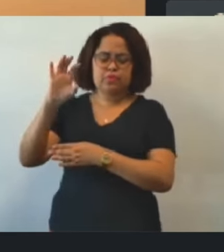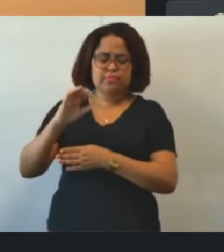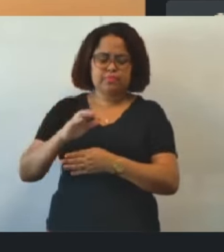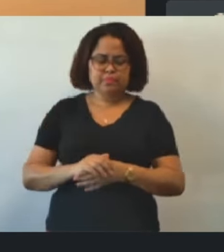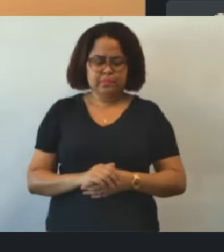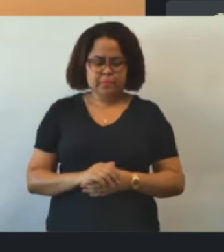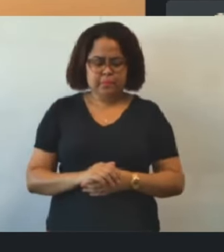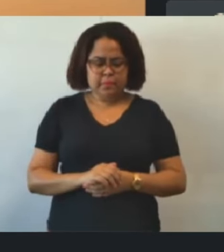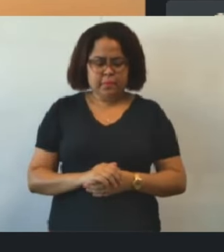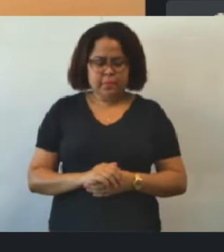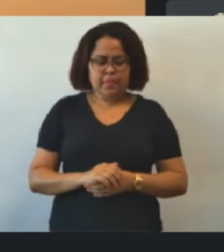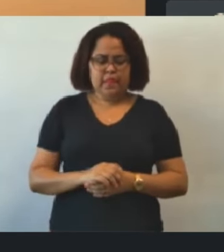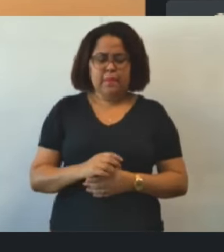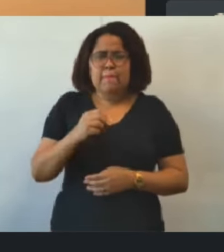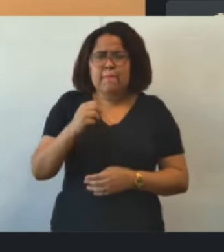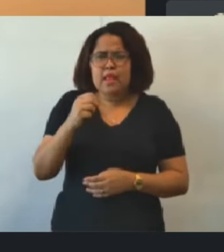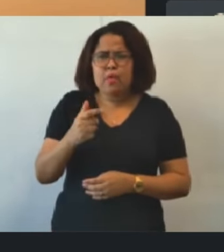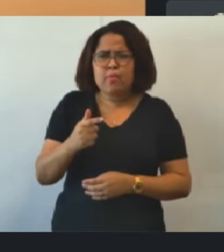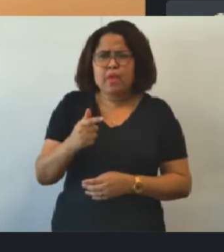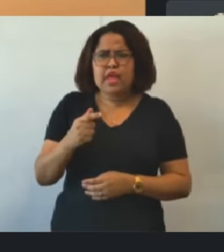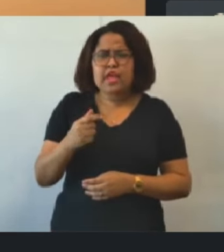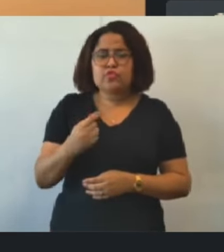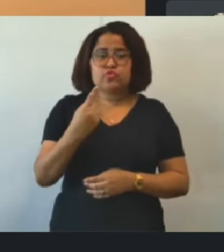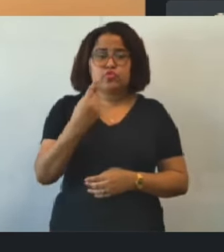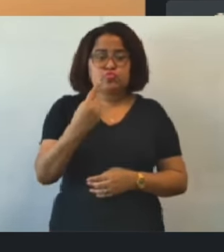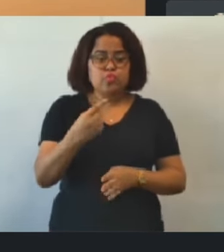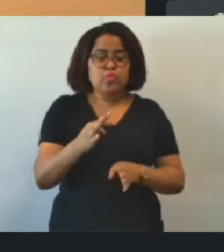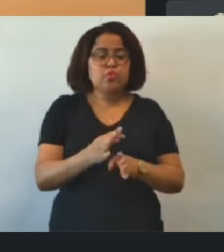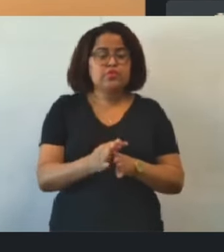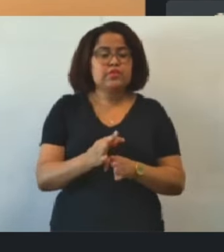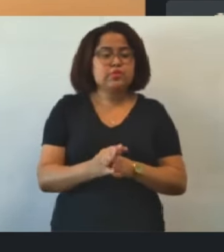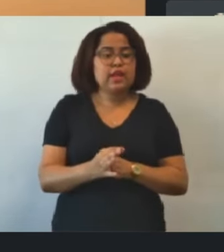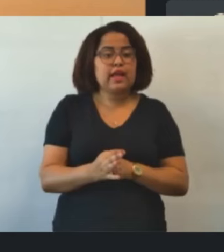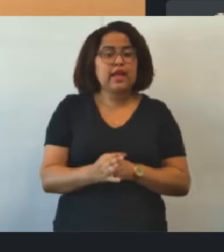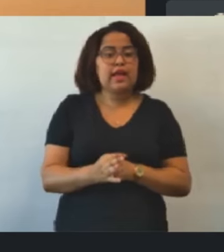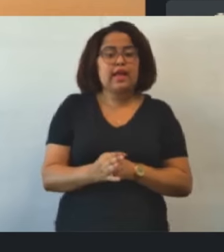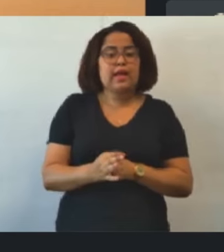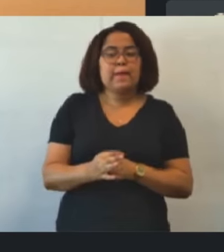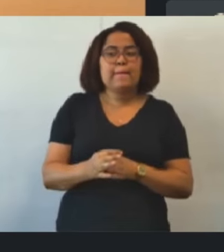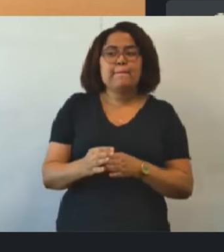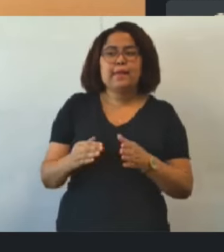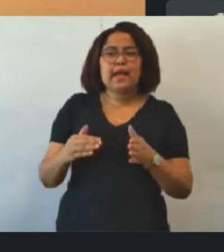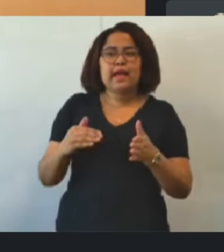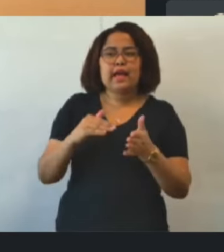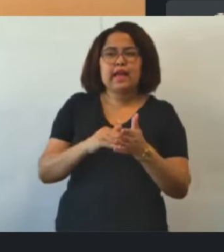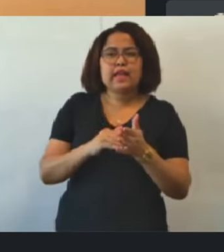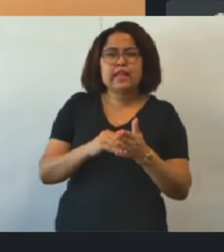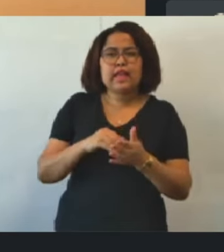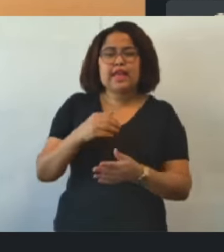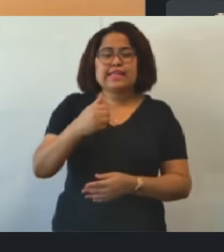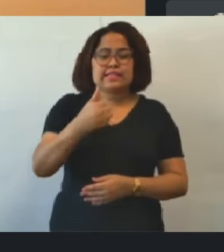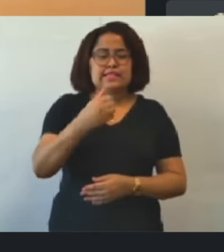que exige pelo menos um conselho tutelar para cada 100 mil habitantes. Se a gente tem alguma